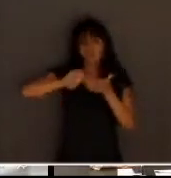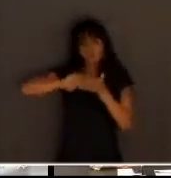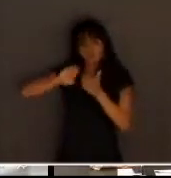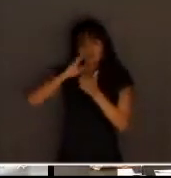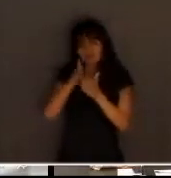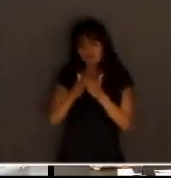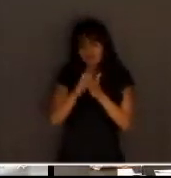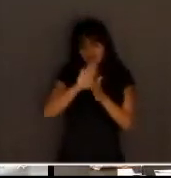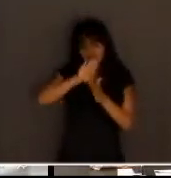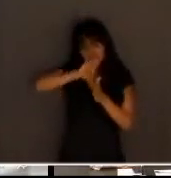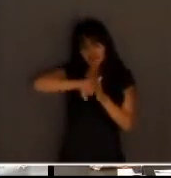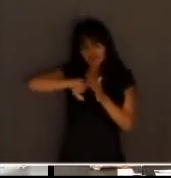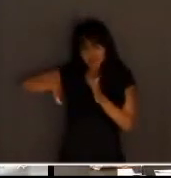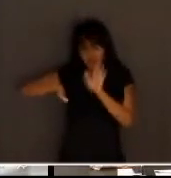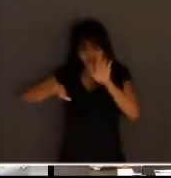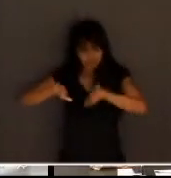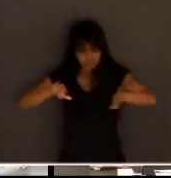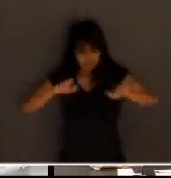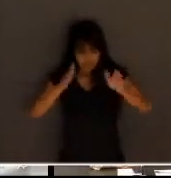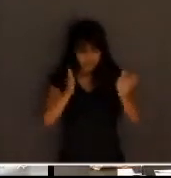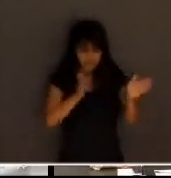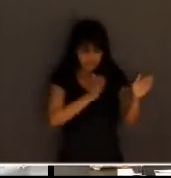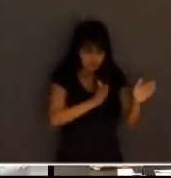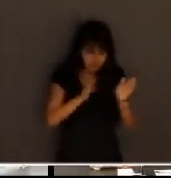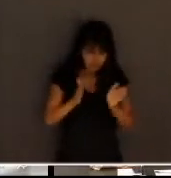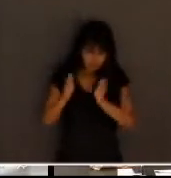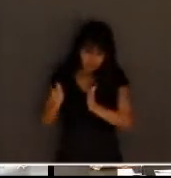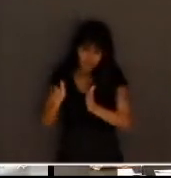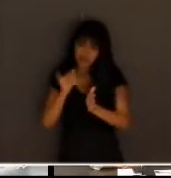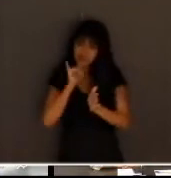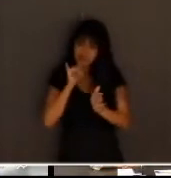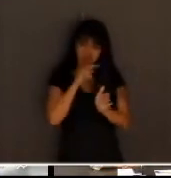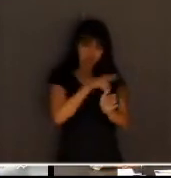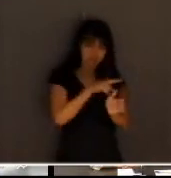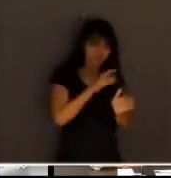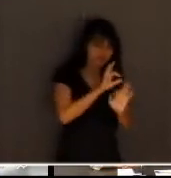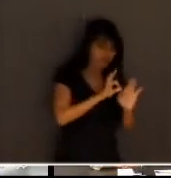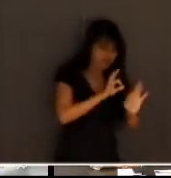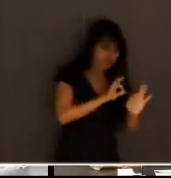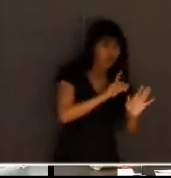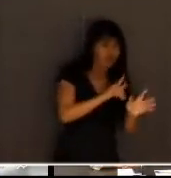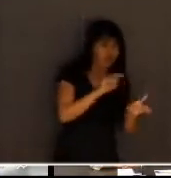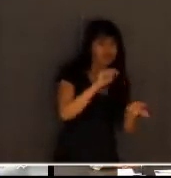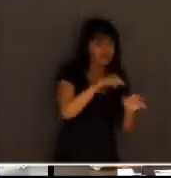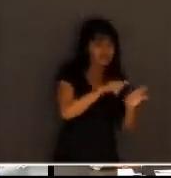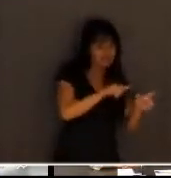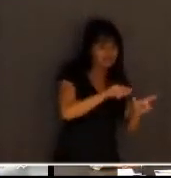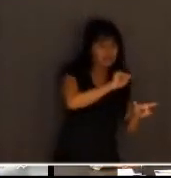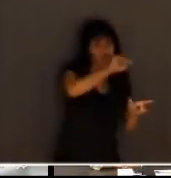já trabalhando com um dos jogos, o outro está sendo higienizado, imagina.